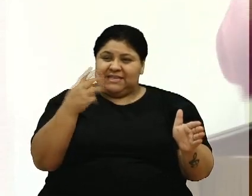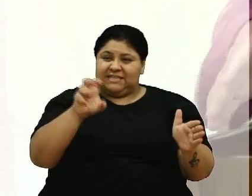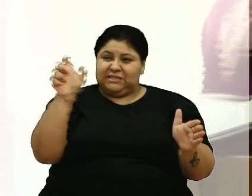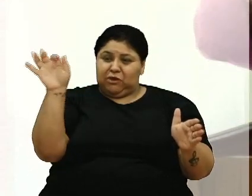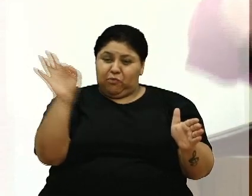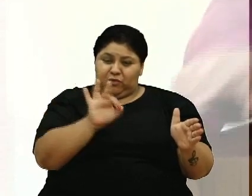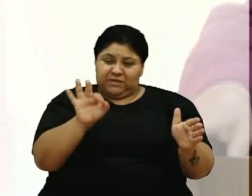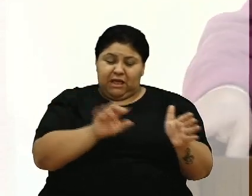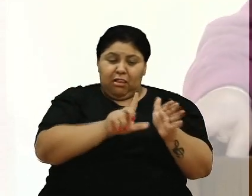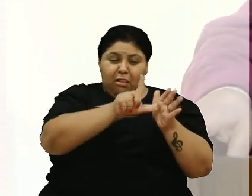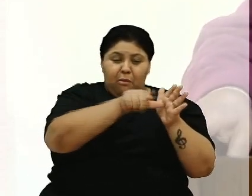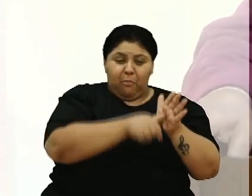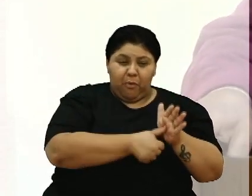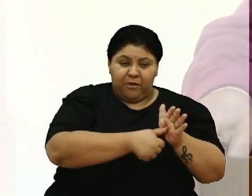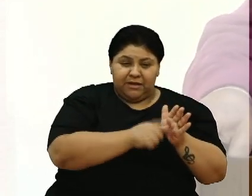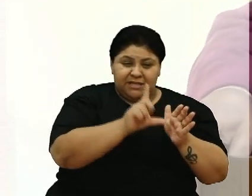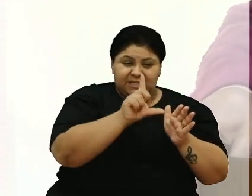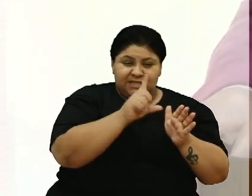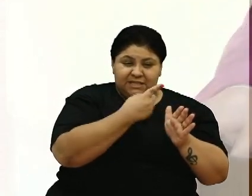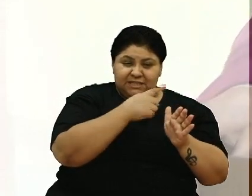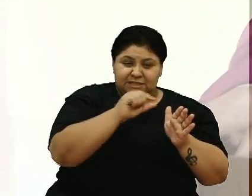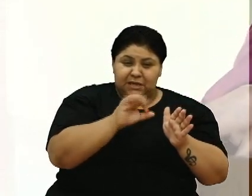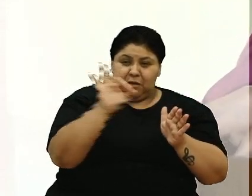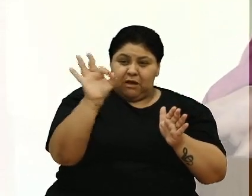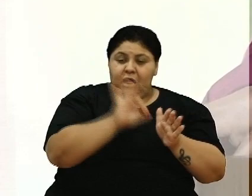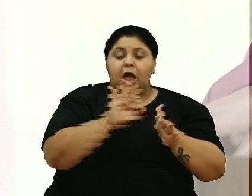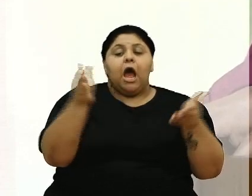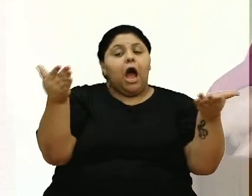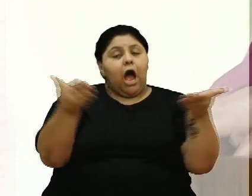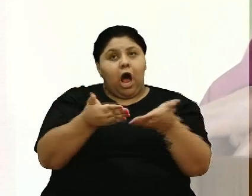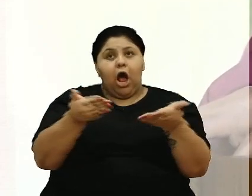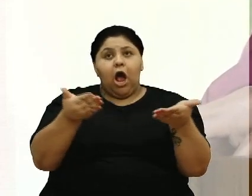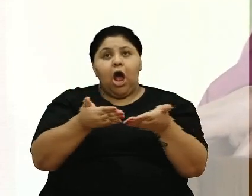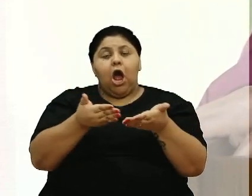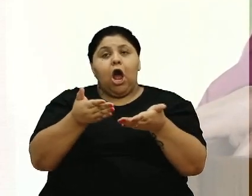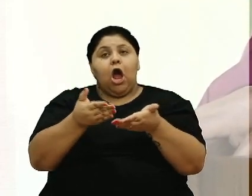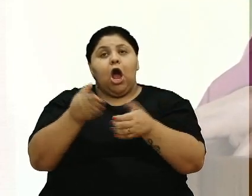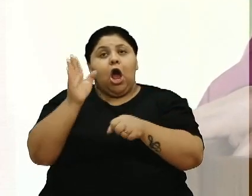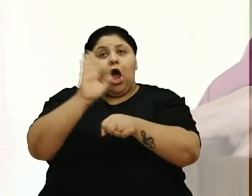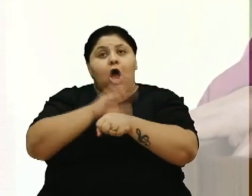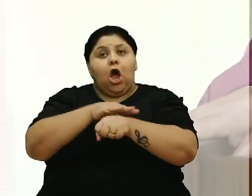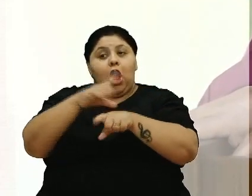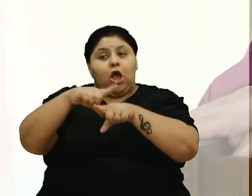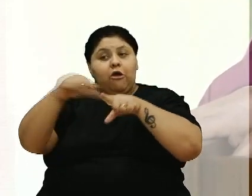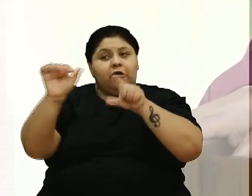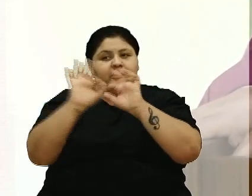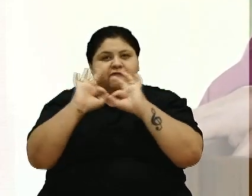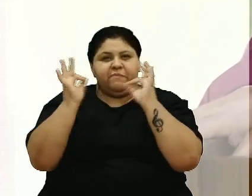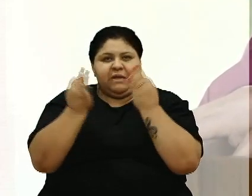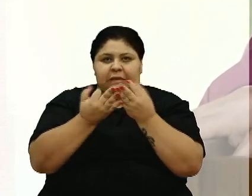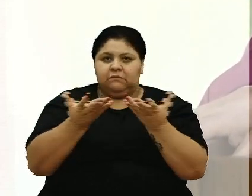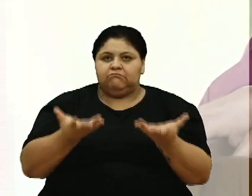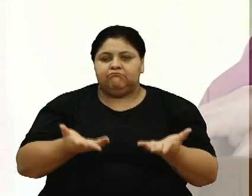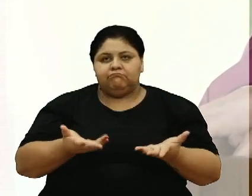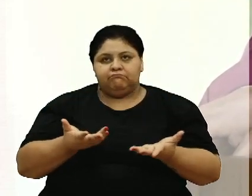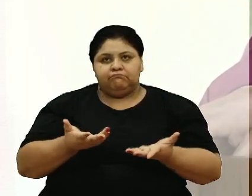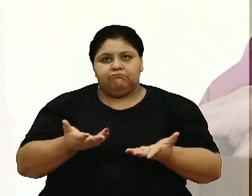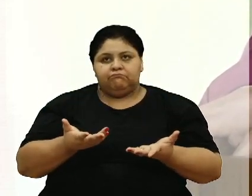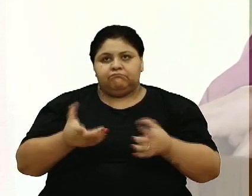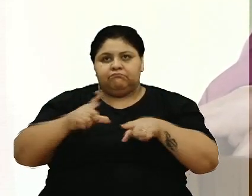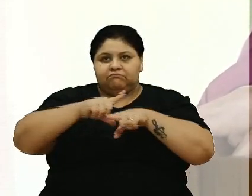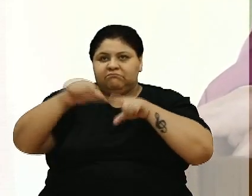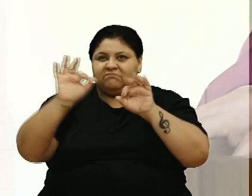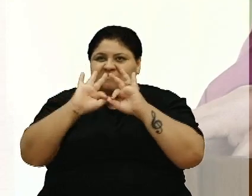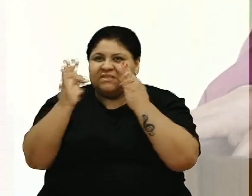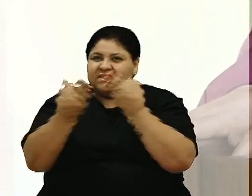só na última hora, abri 100% e dizia assim, agora é a hora de evacuação das famílias, evacuação só